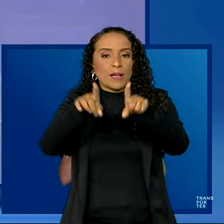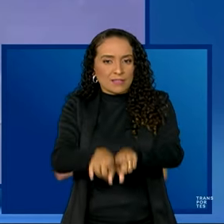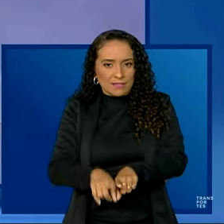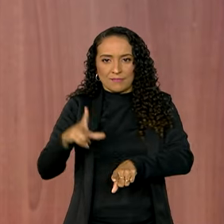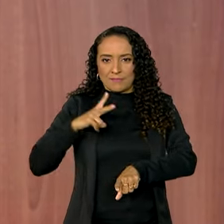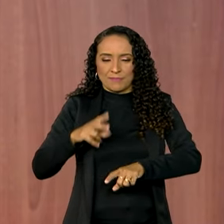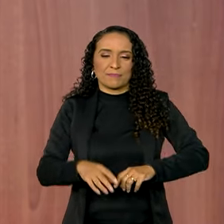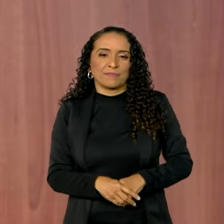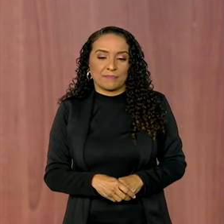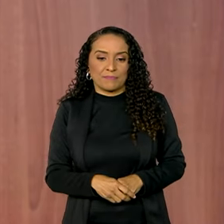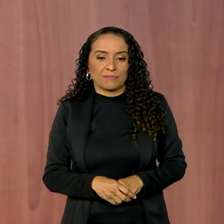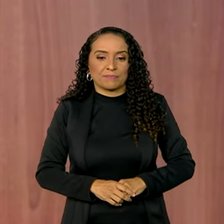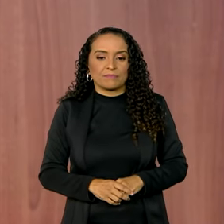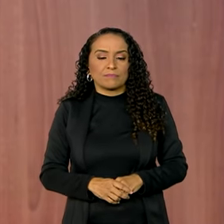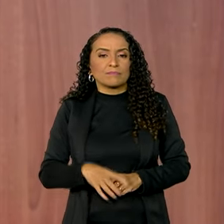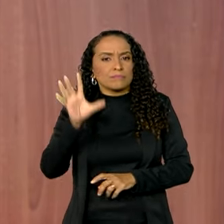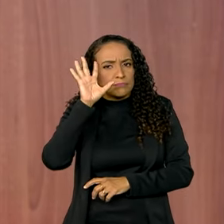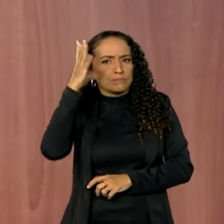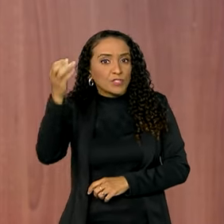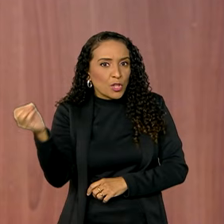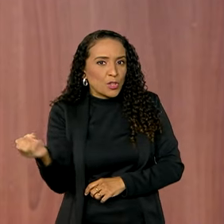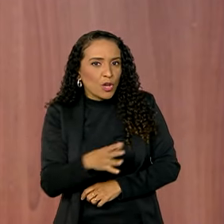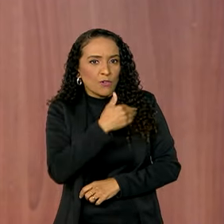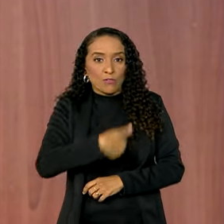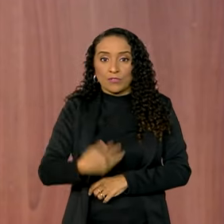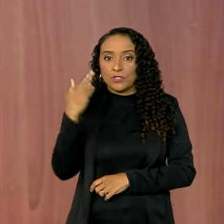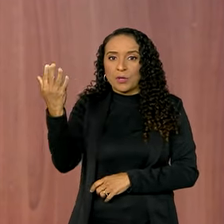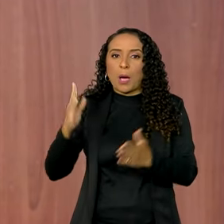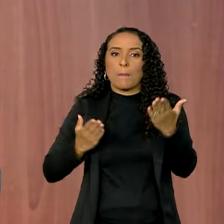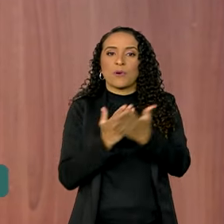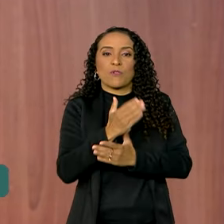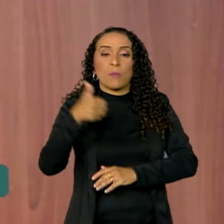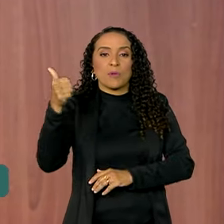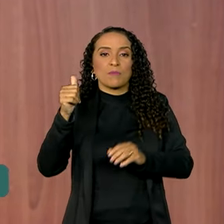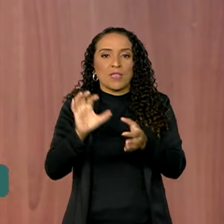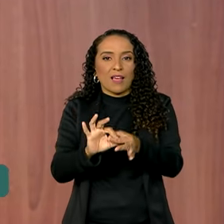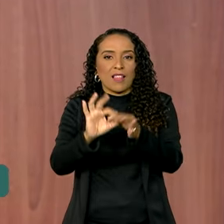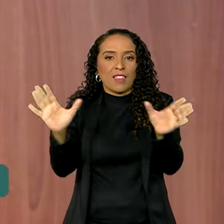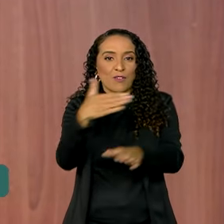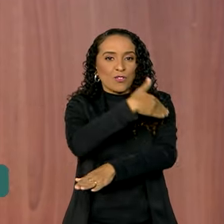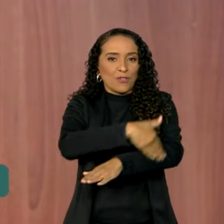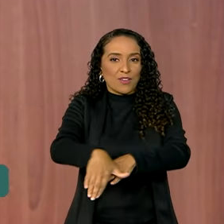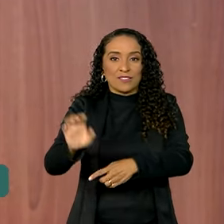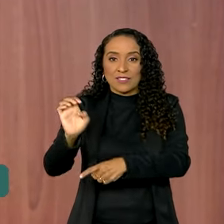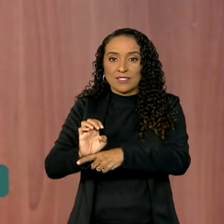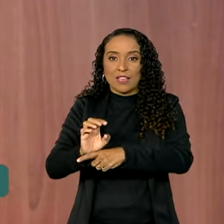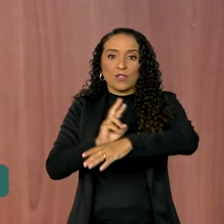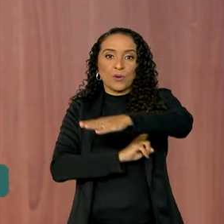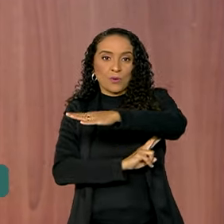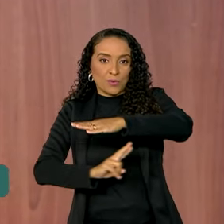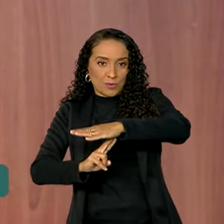privados. Em decisão inédita, o governo federal aprovou a primeira concessão rodoviária no estado de